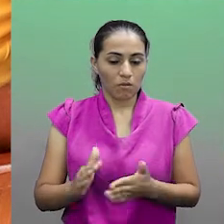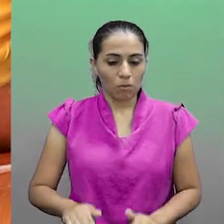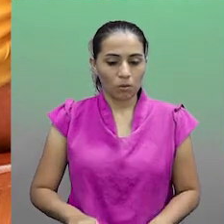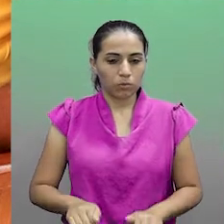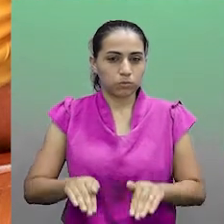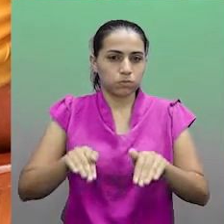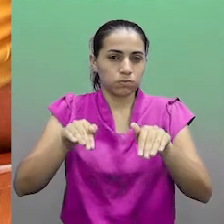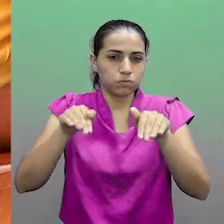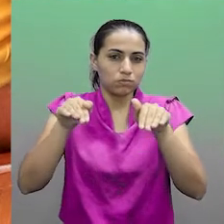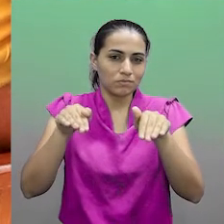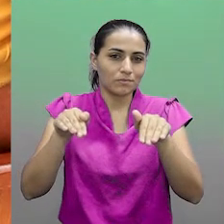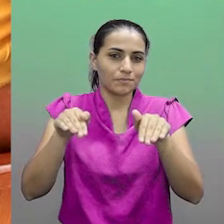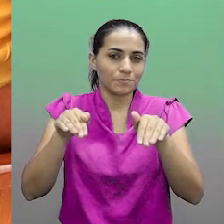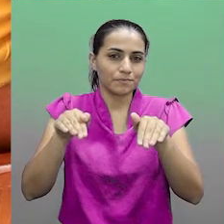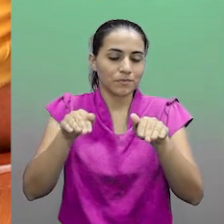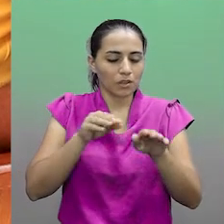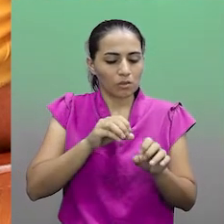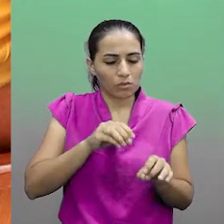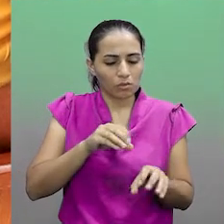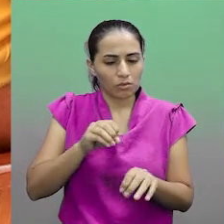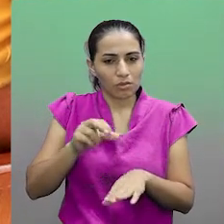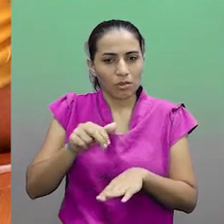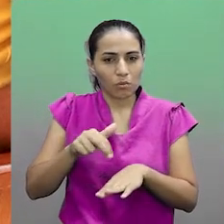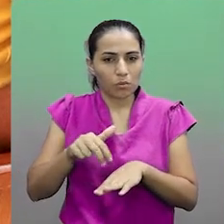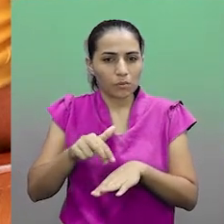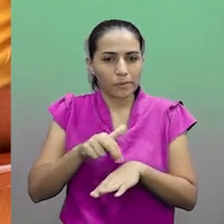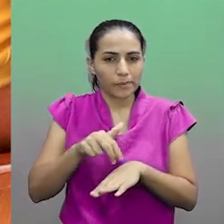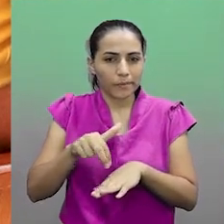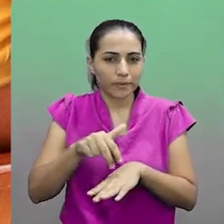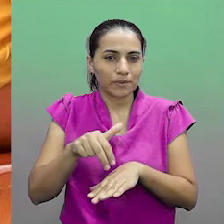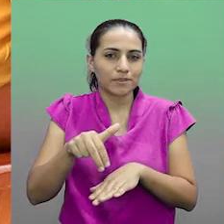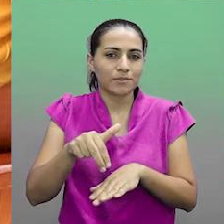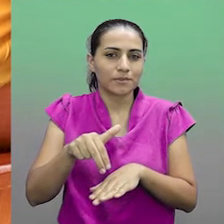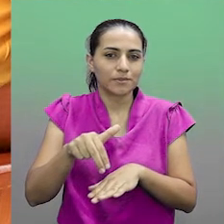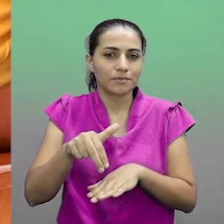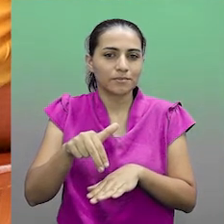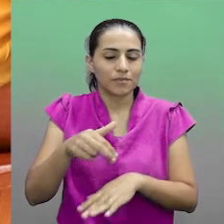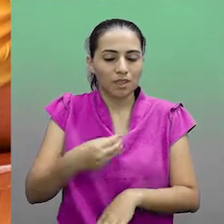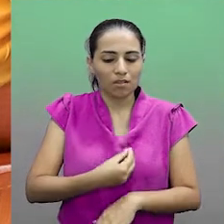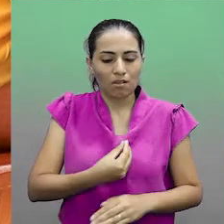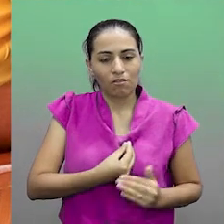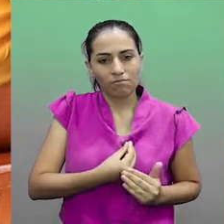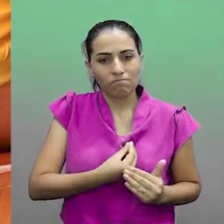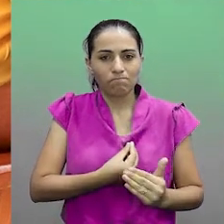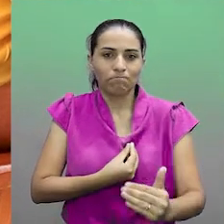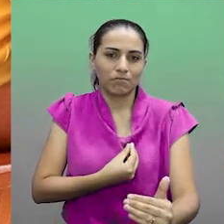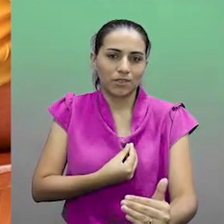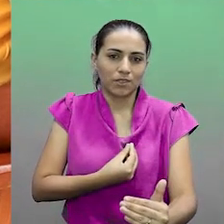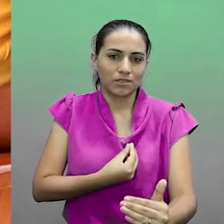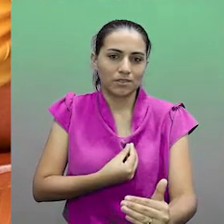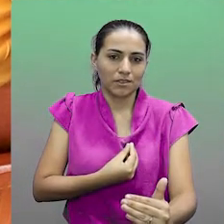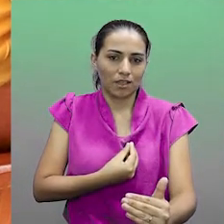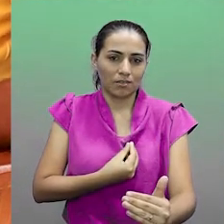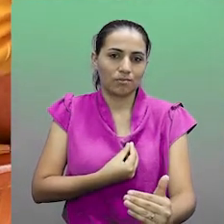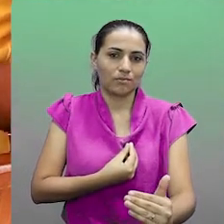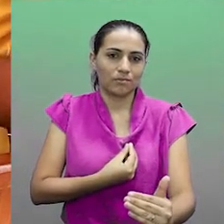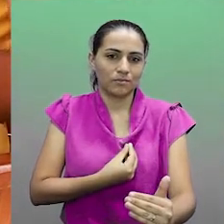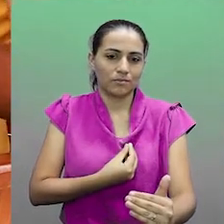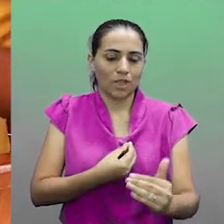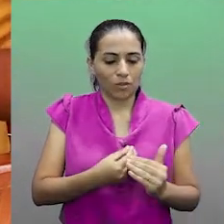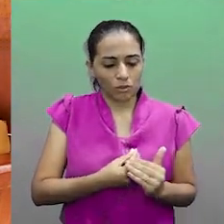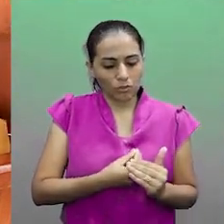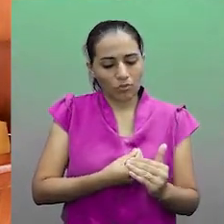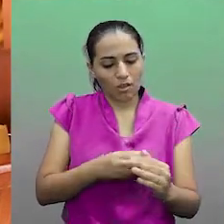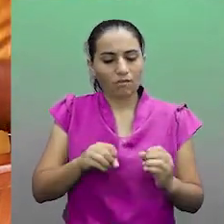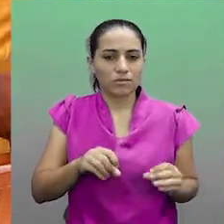começa a crescer, a gente ensina a caminhar e ele segue a sua vida. Joga